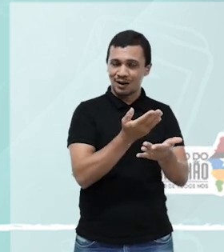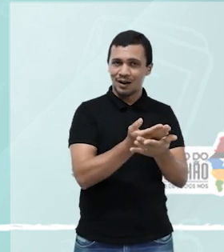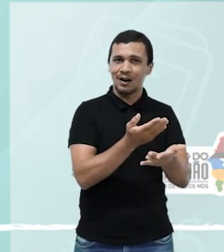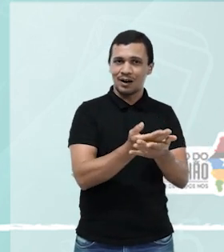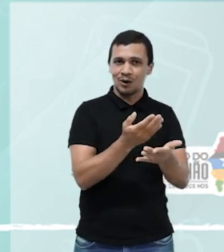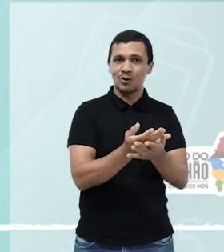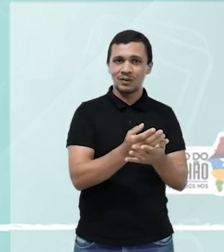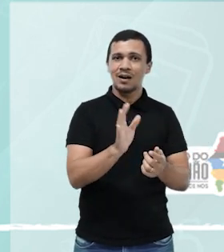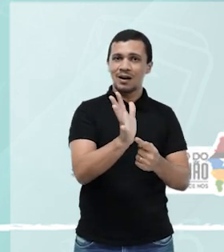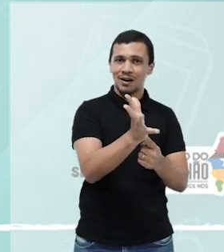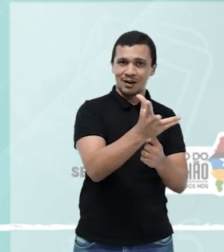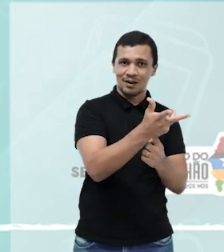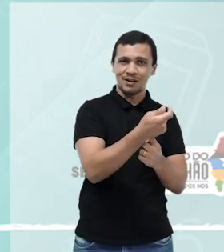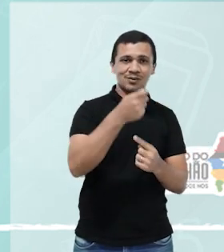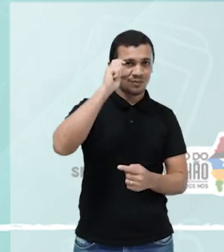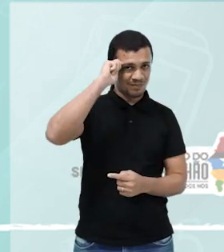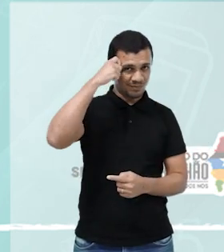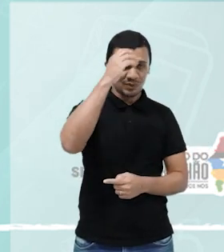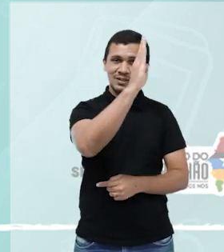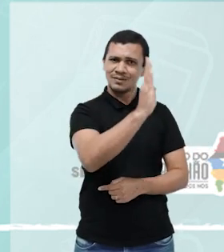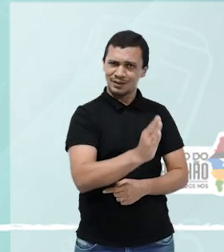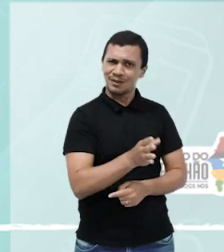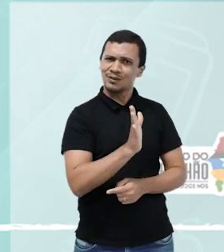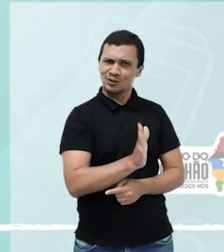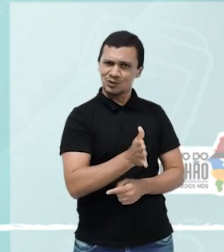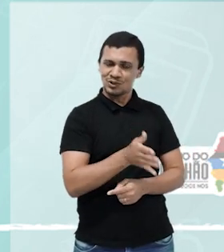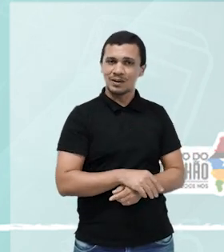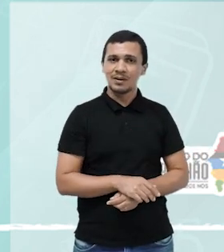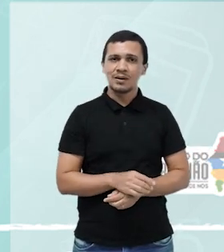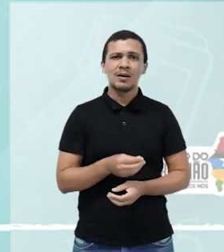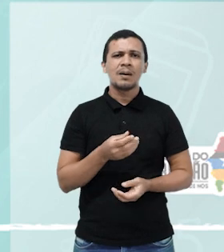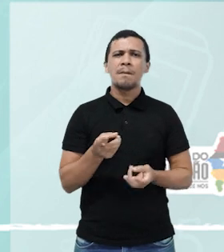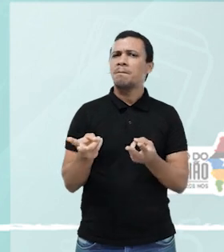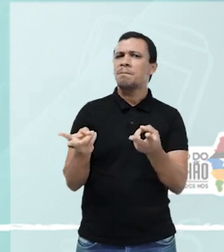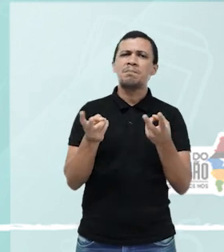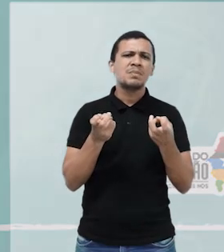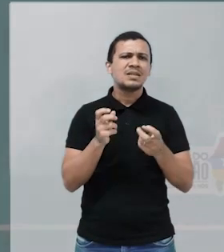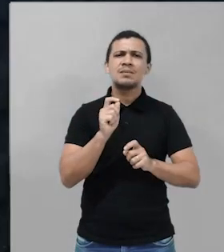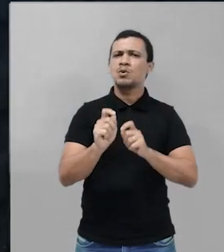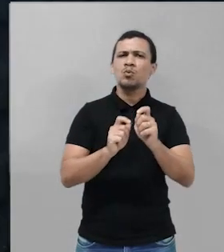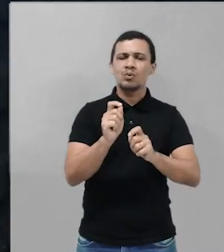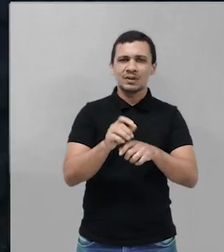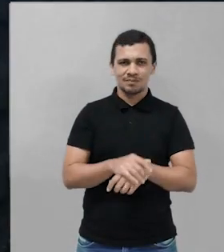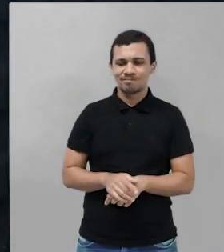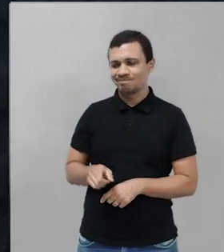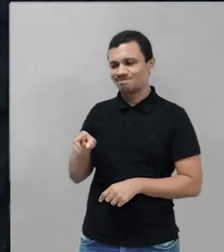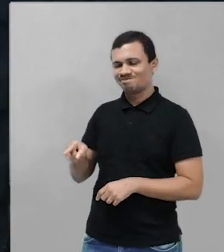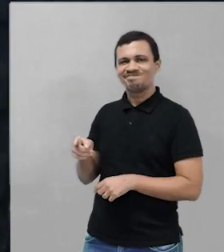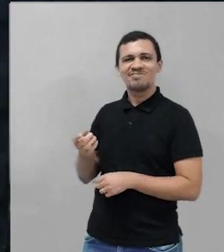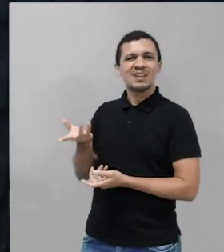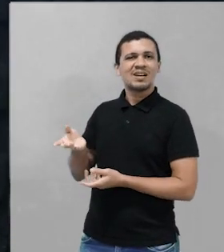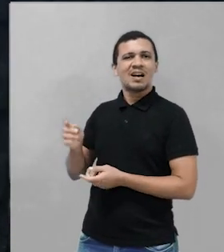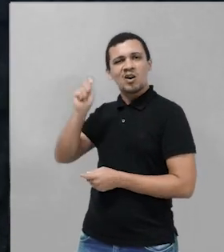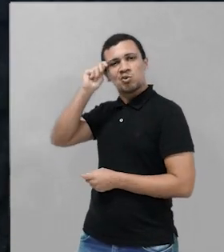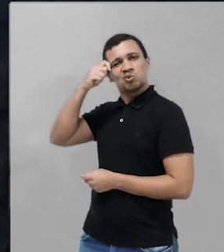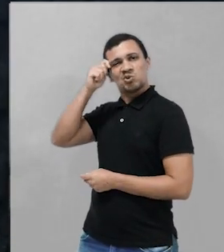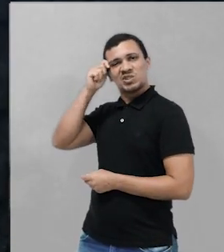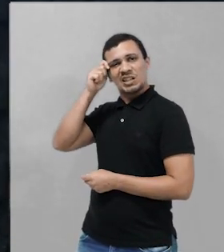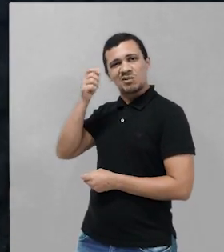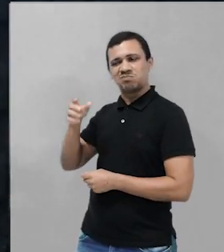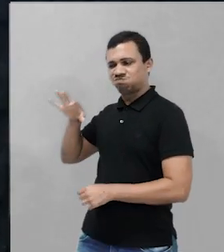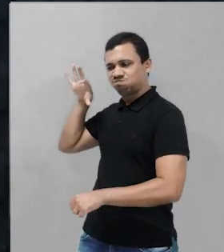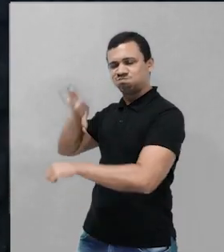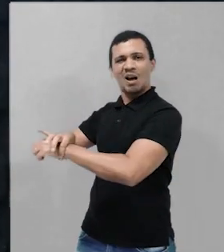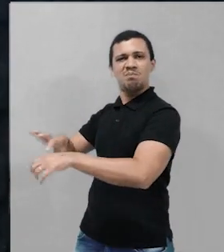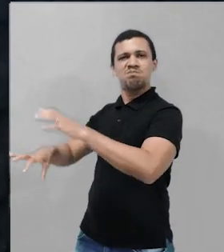sobre isso, mas é interessante perceber que foram traficados, foram trazidos sob pressão na marra, como nós dizemos